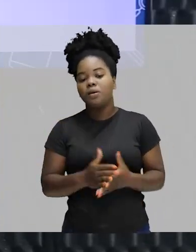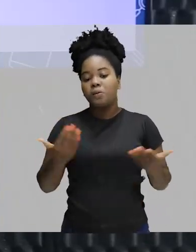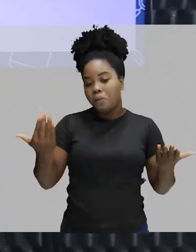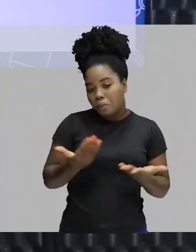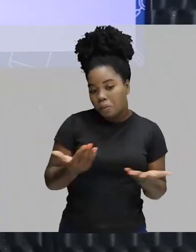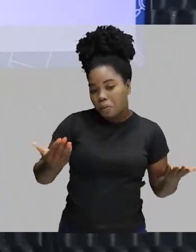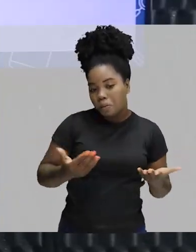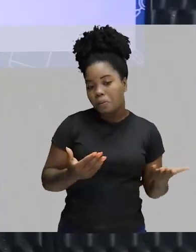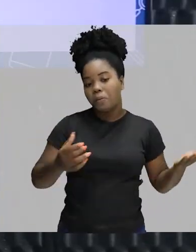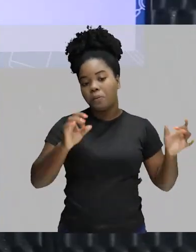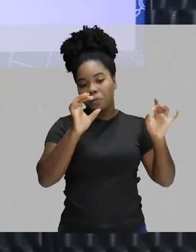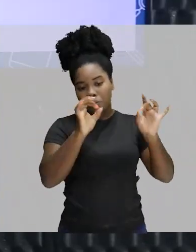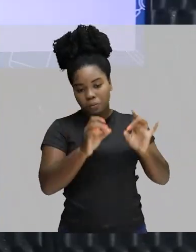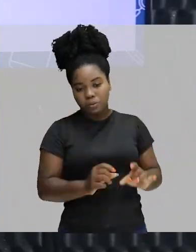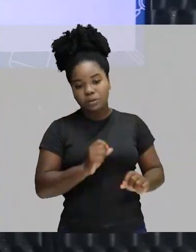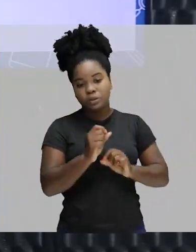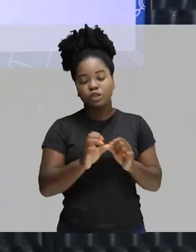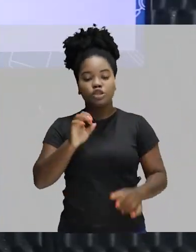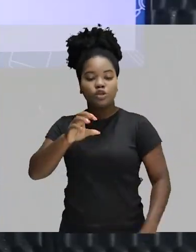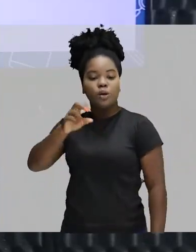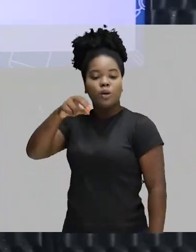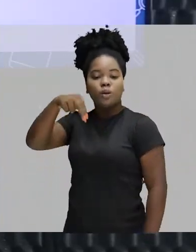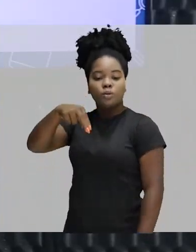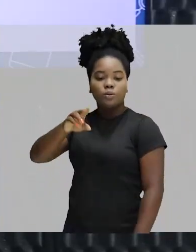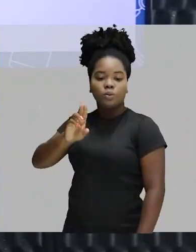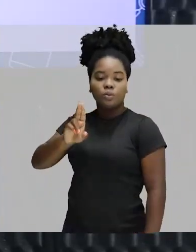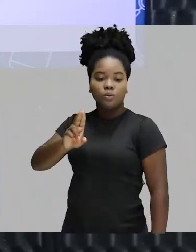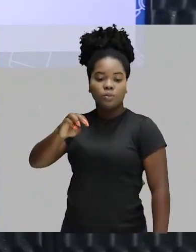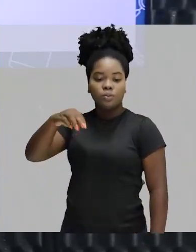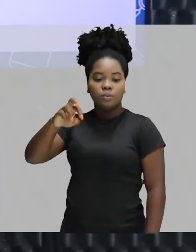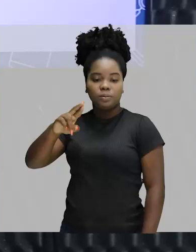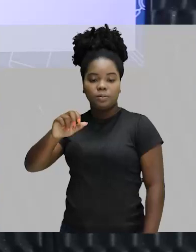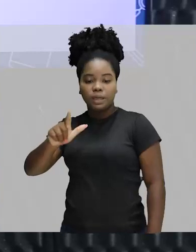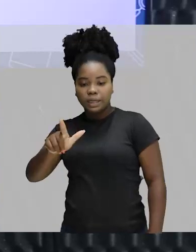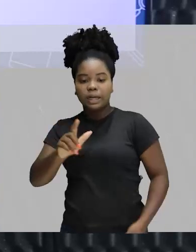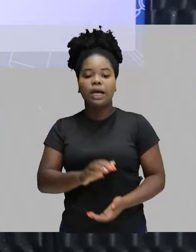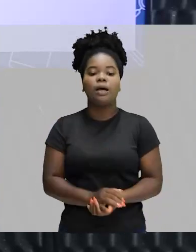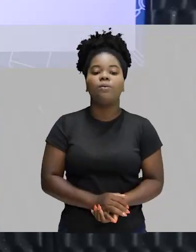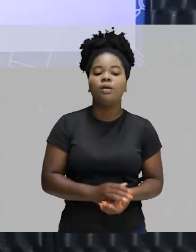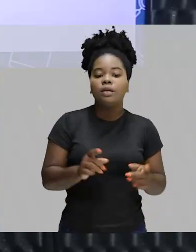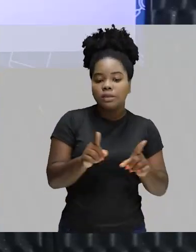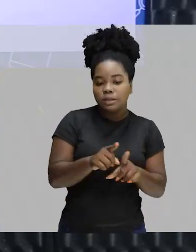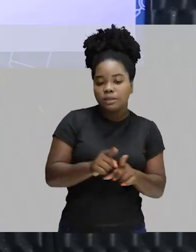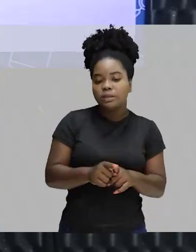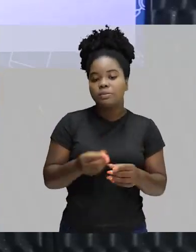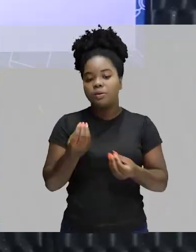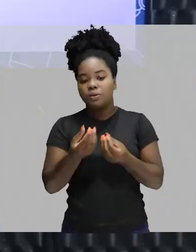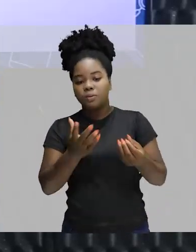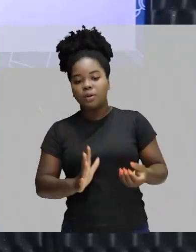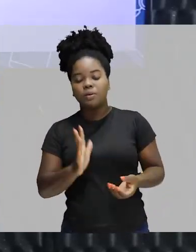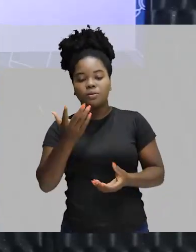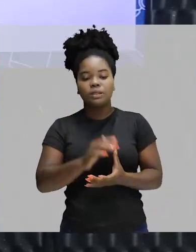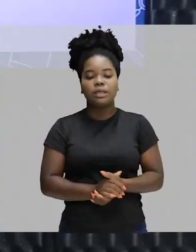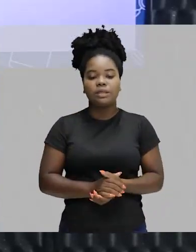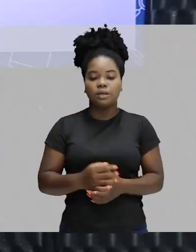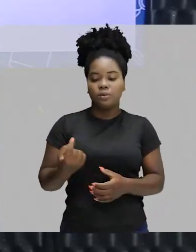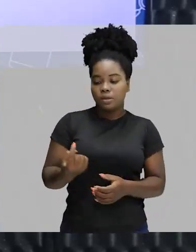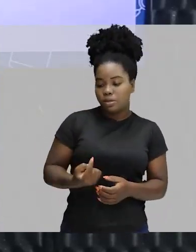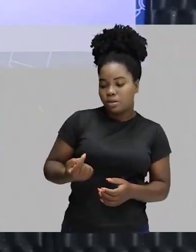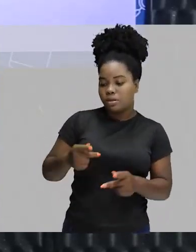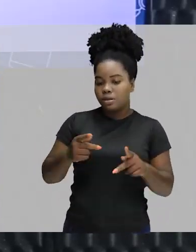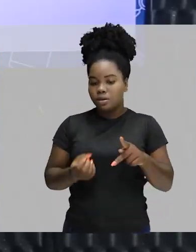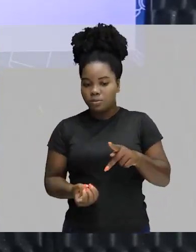essa diferença entre o artigo indefinido e o numeral, as flexões do numeral e como é que a gente pode